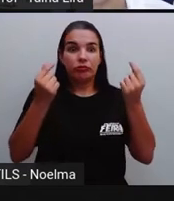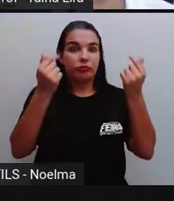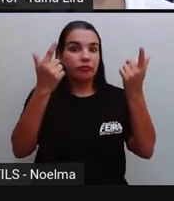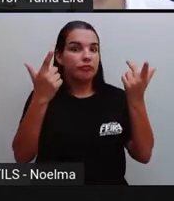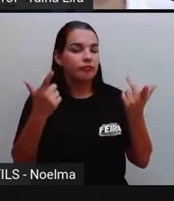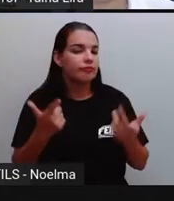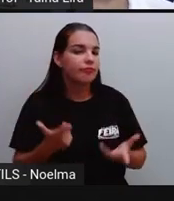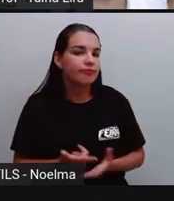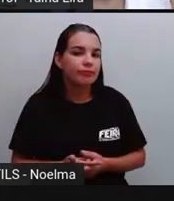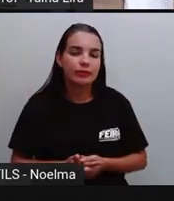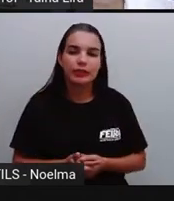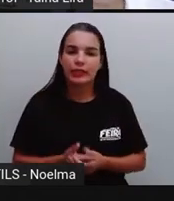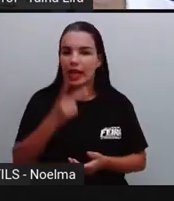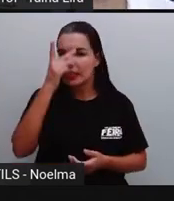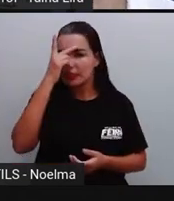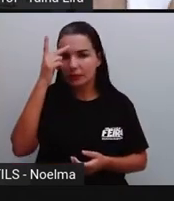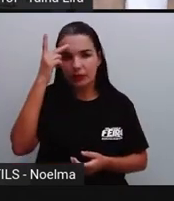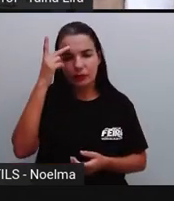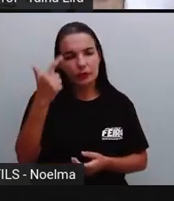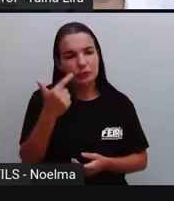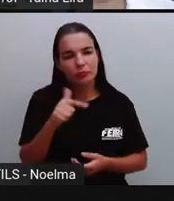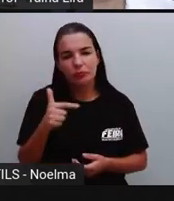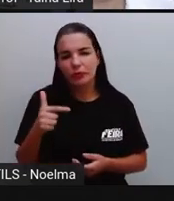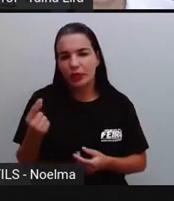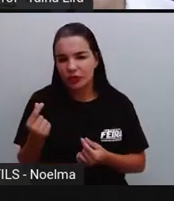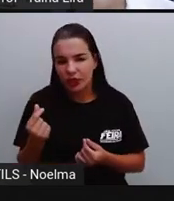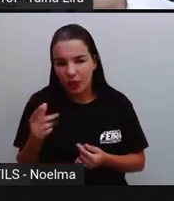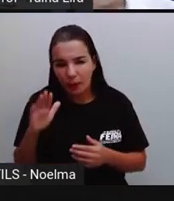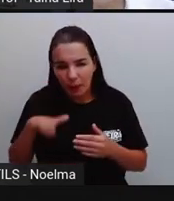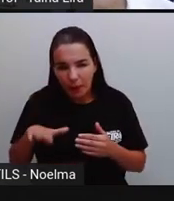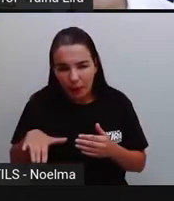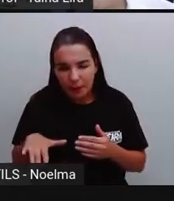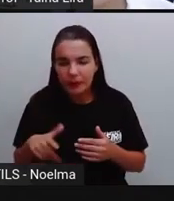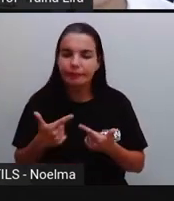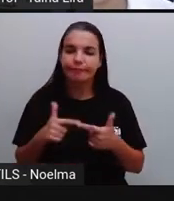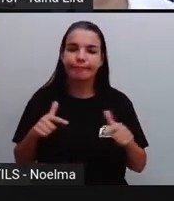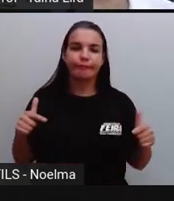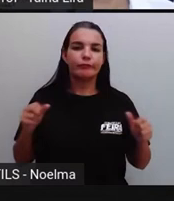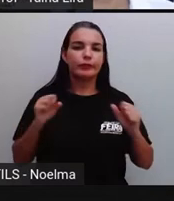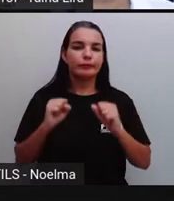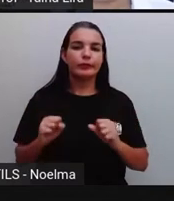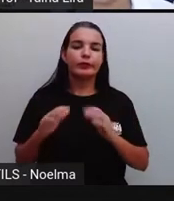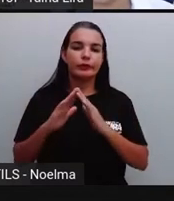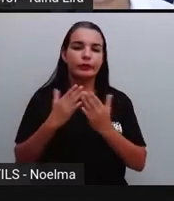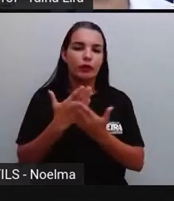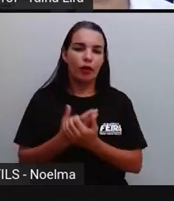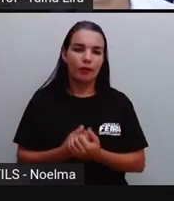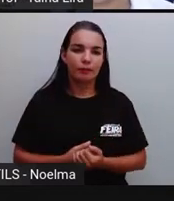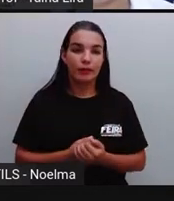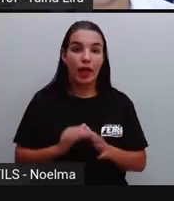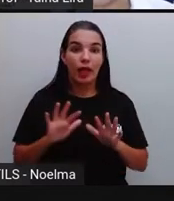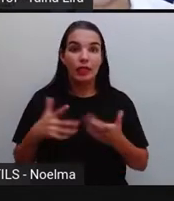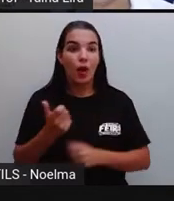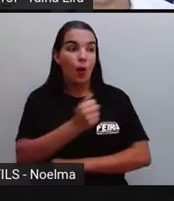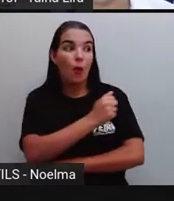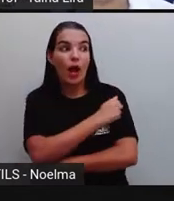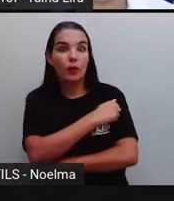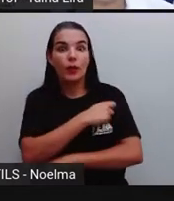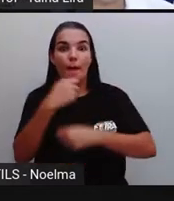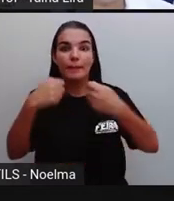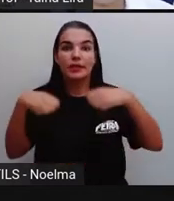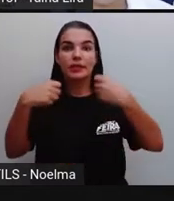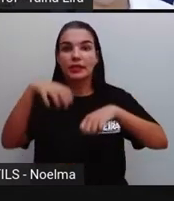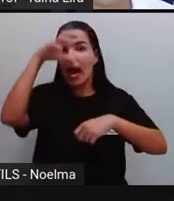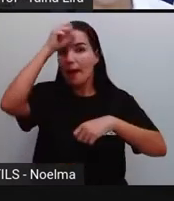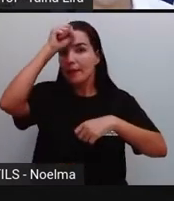famílias mais abastadas, que tinham rendas maiores, tá bom? O aluno deveria aprender o que ele